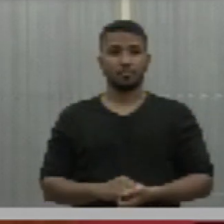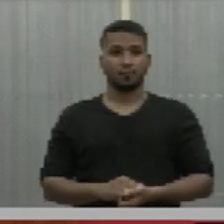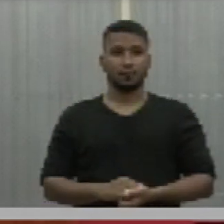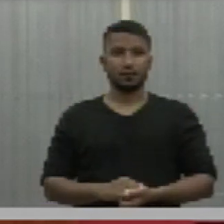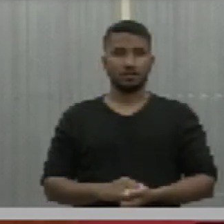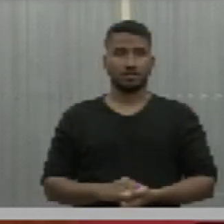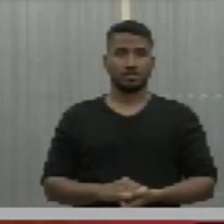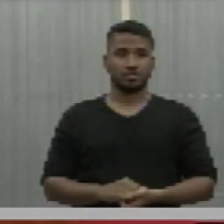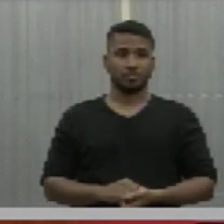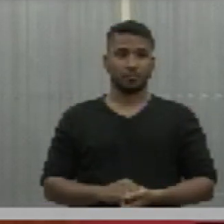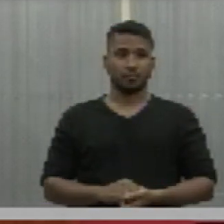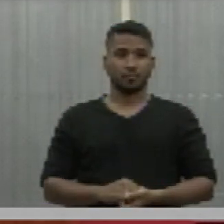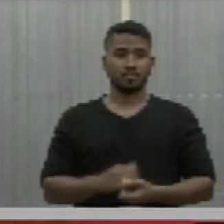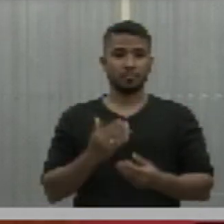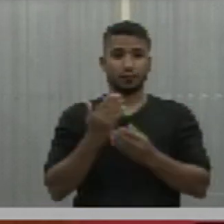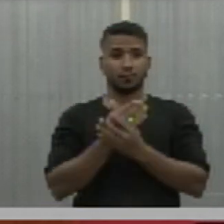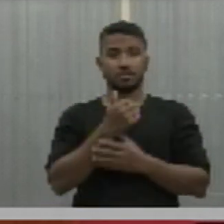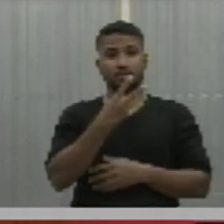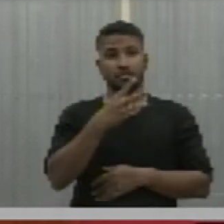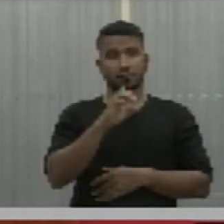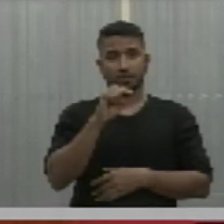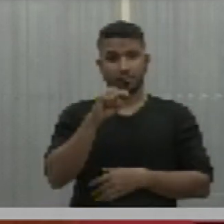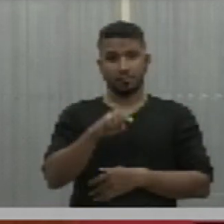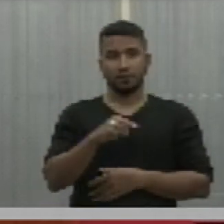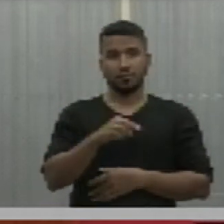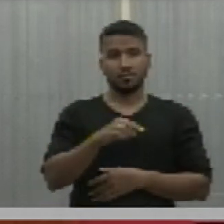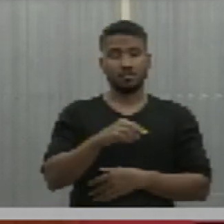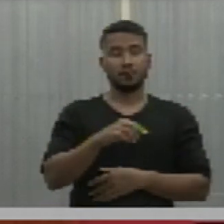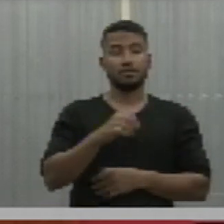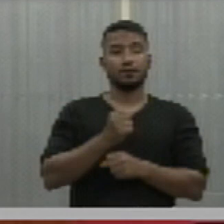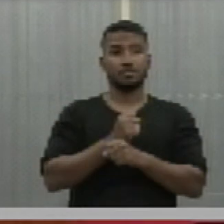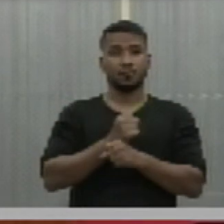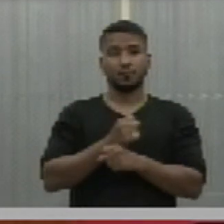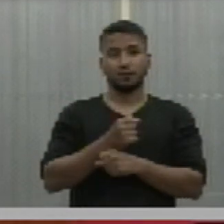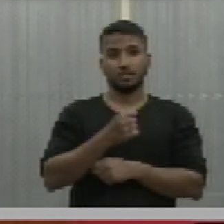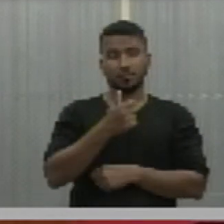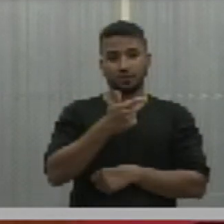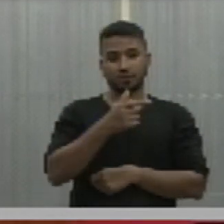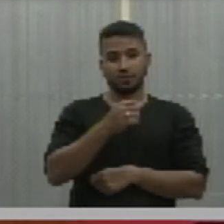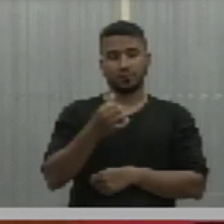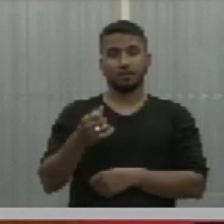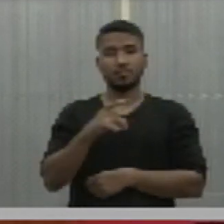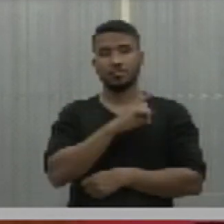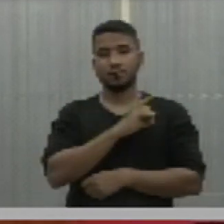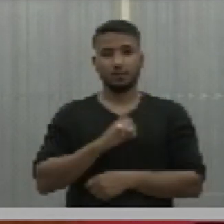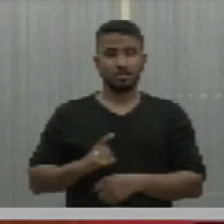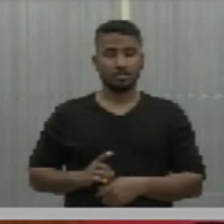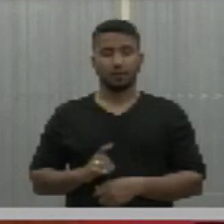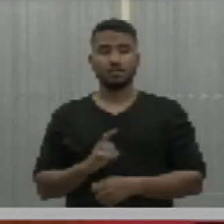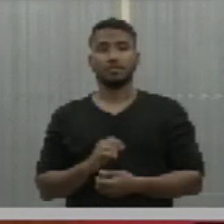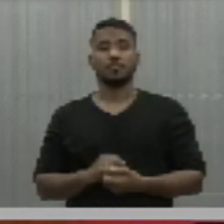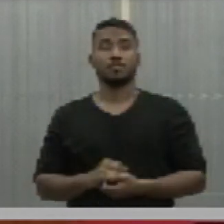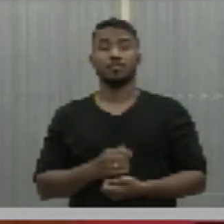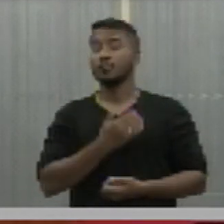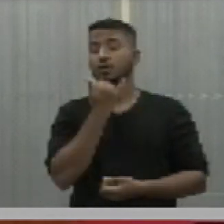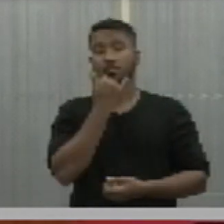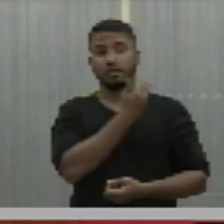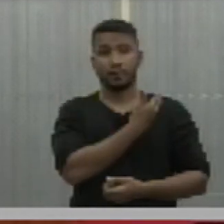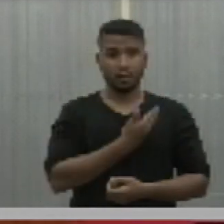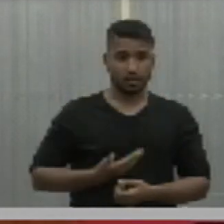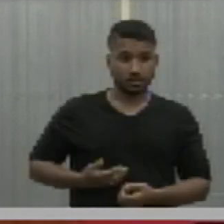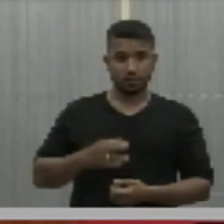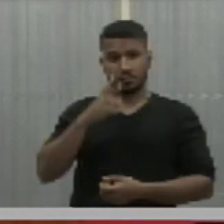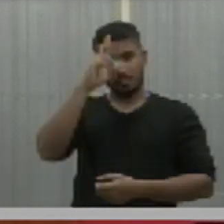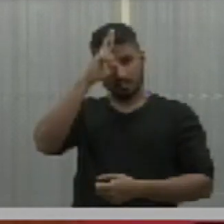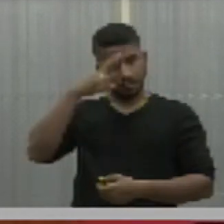Processo 30.781, de 2023, de autoria do deputado, do governador Rafael Tágera